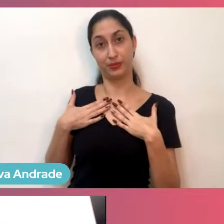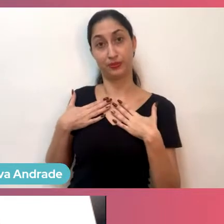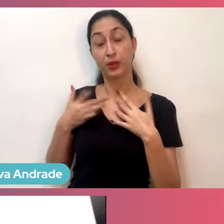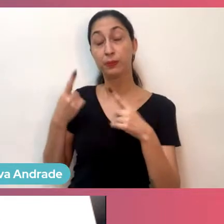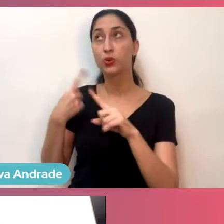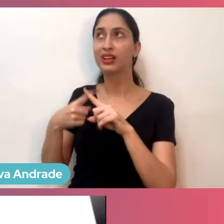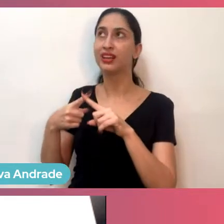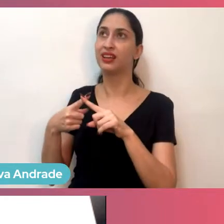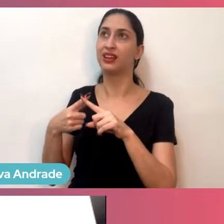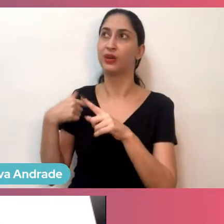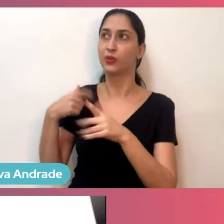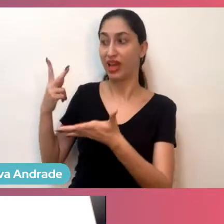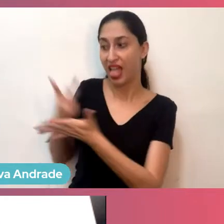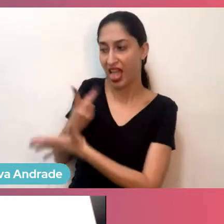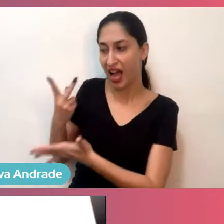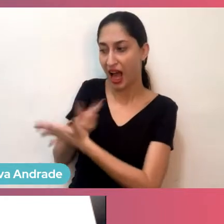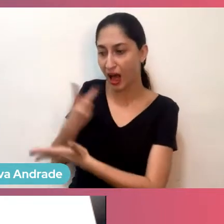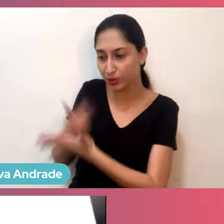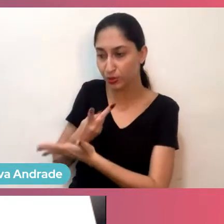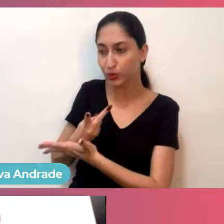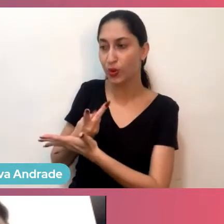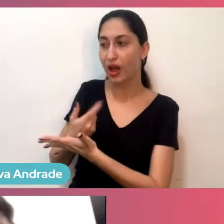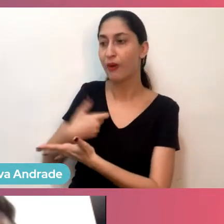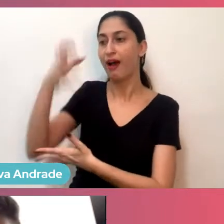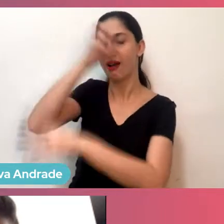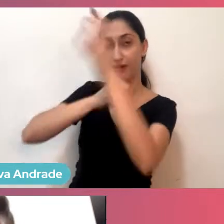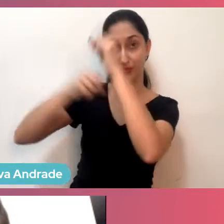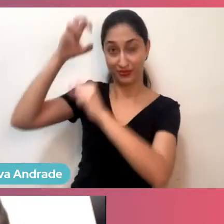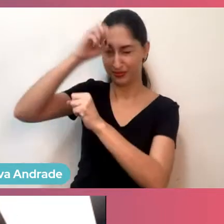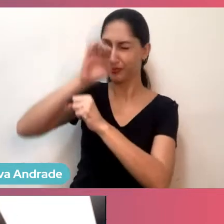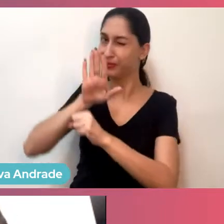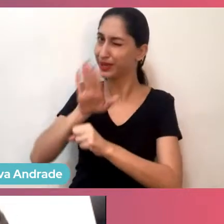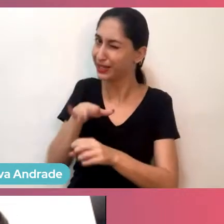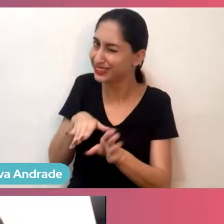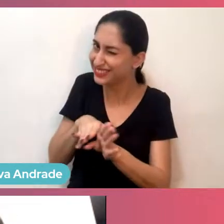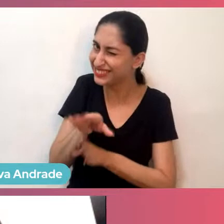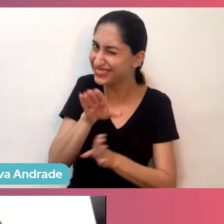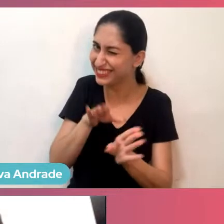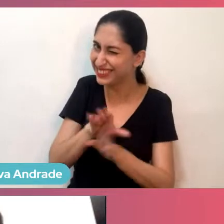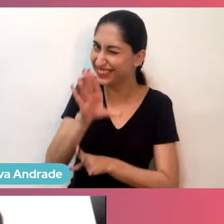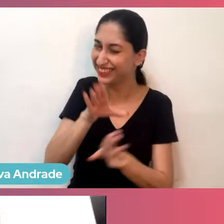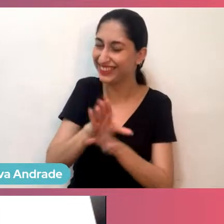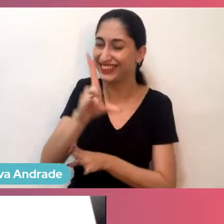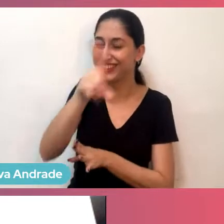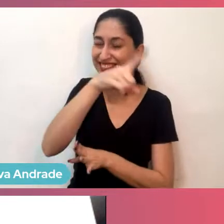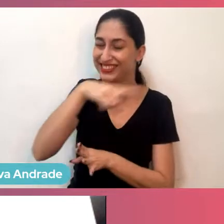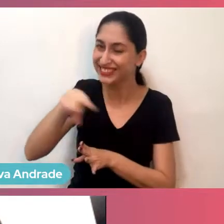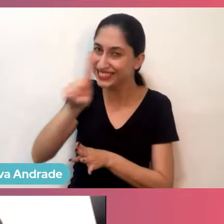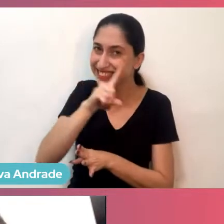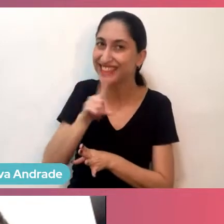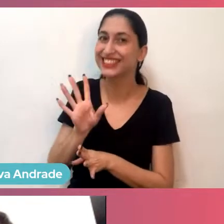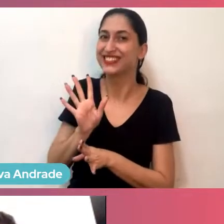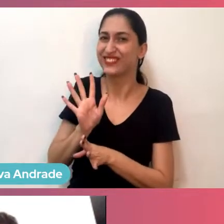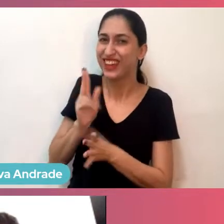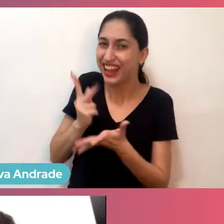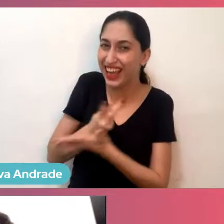que me construiu para estar aqui hoje, mas se tem uma dica que eu posso dar para que as pessoas talvez errem menos